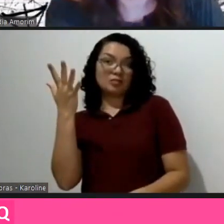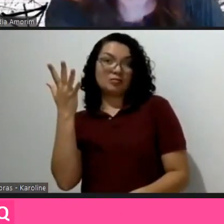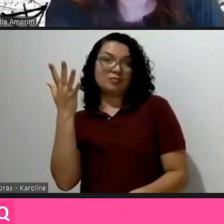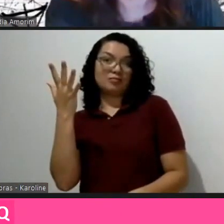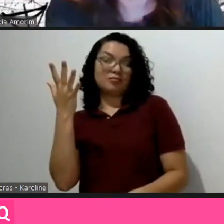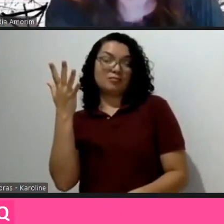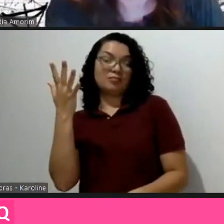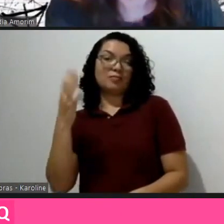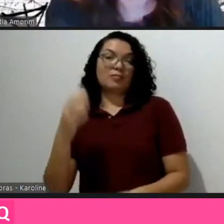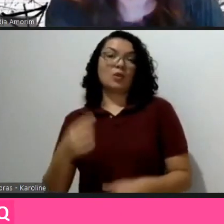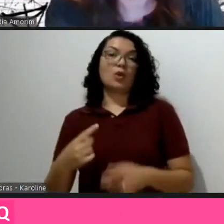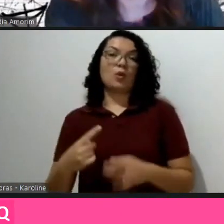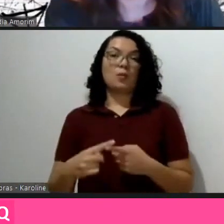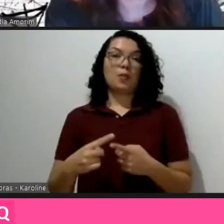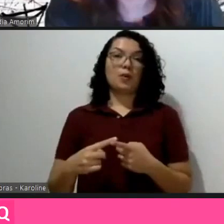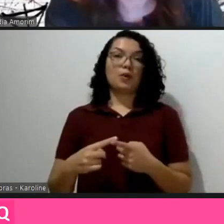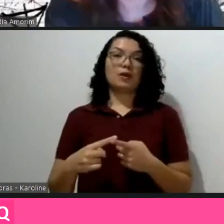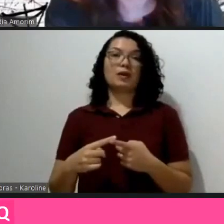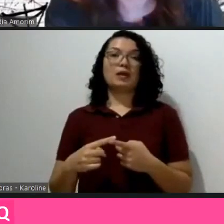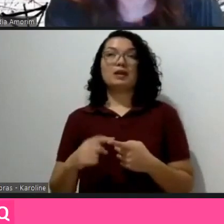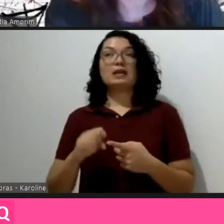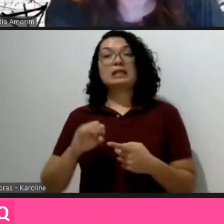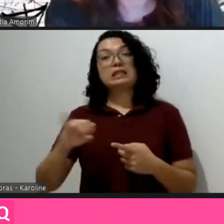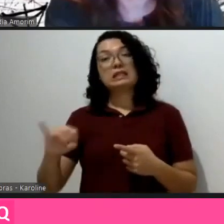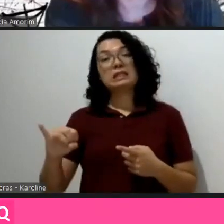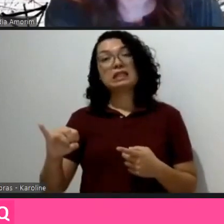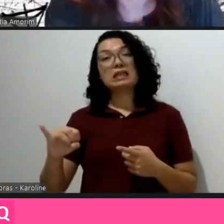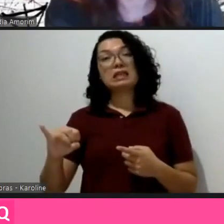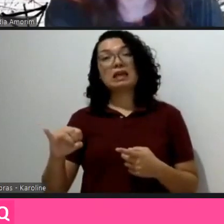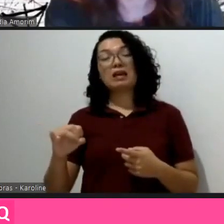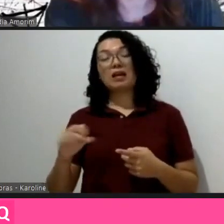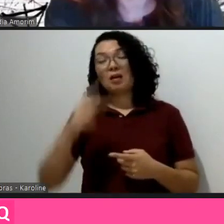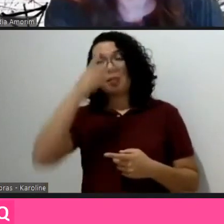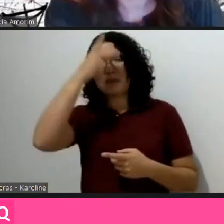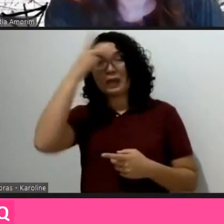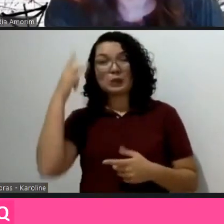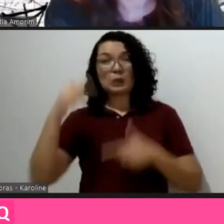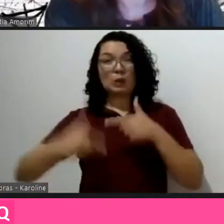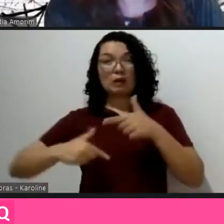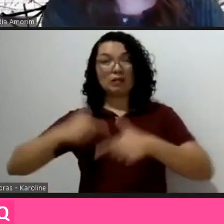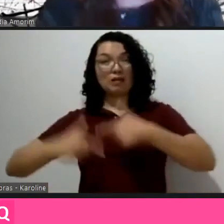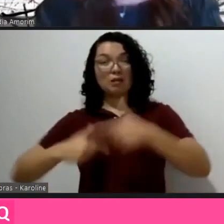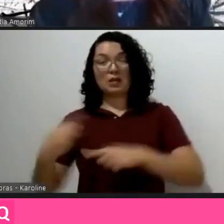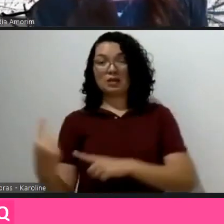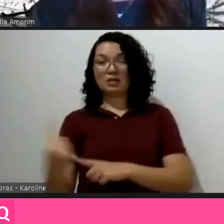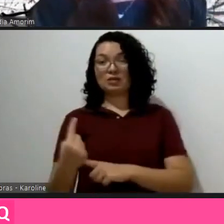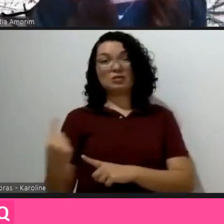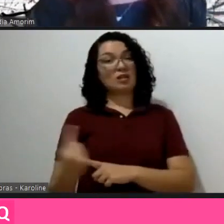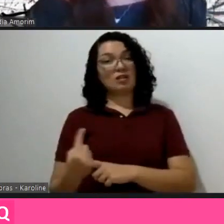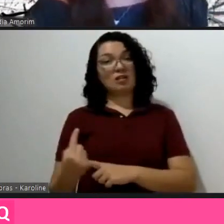do que deixar na mão de pessoas, de indivíduos, para tomar essas providências, muito difícil,